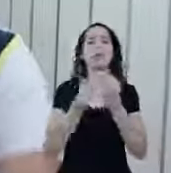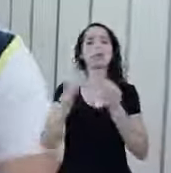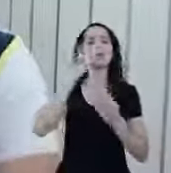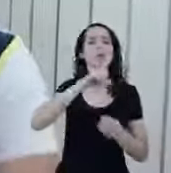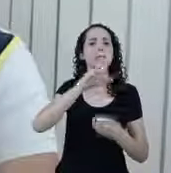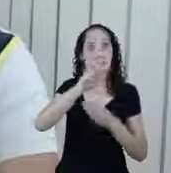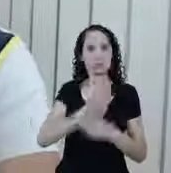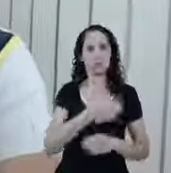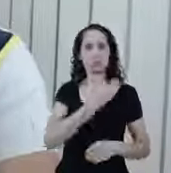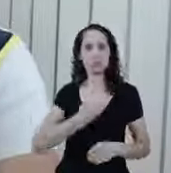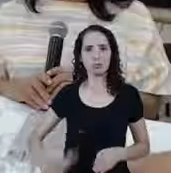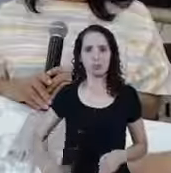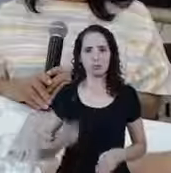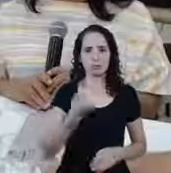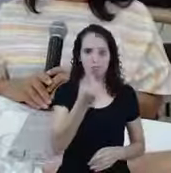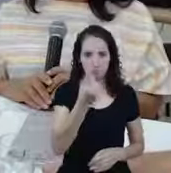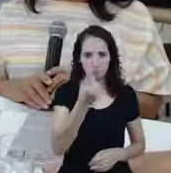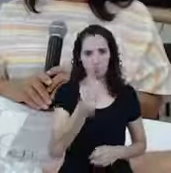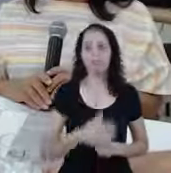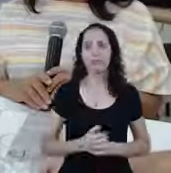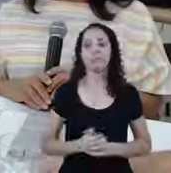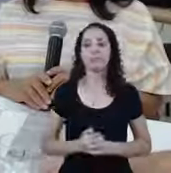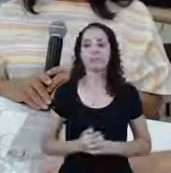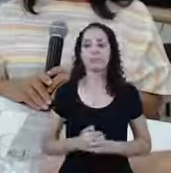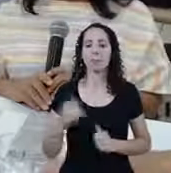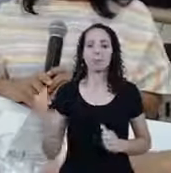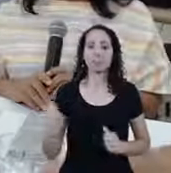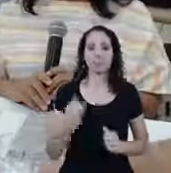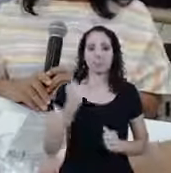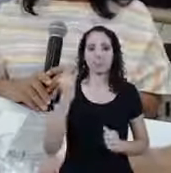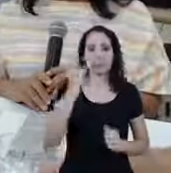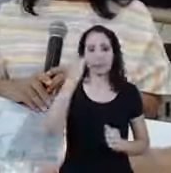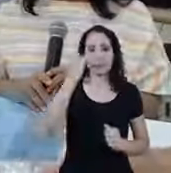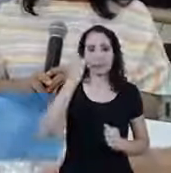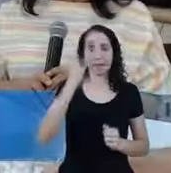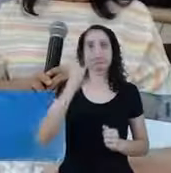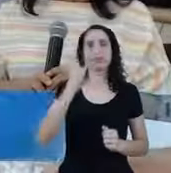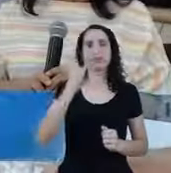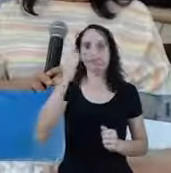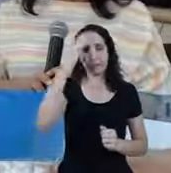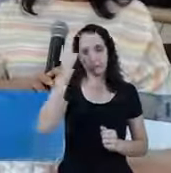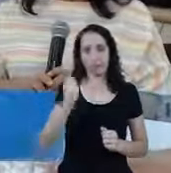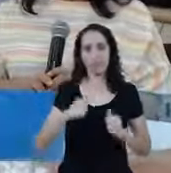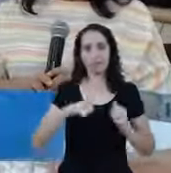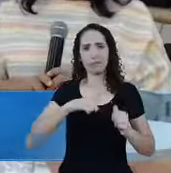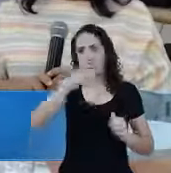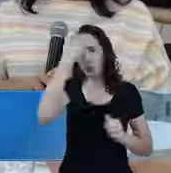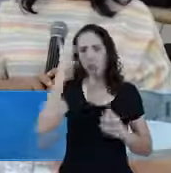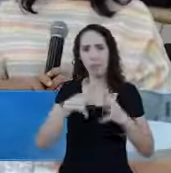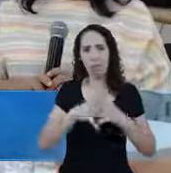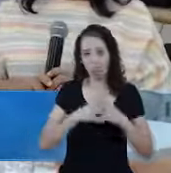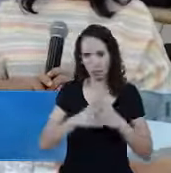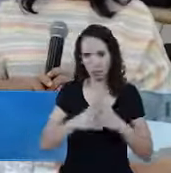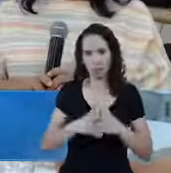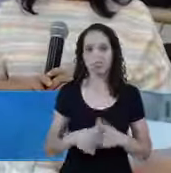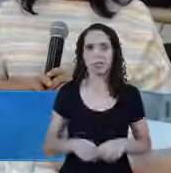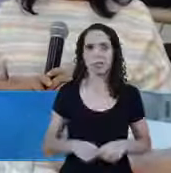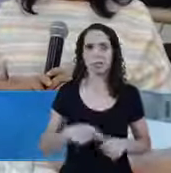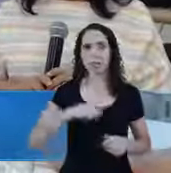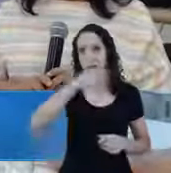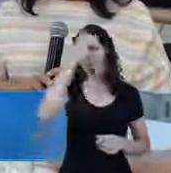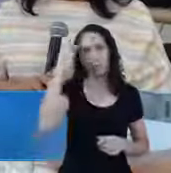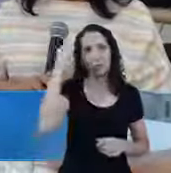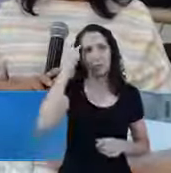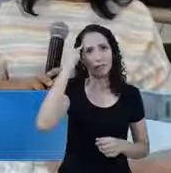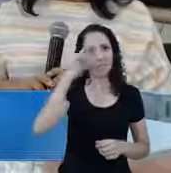daí? Olha, é importante que está havendo uma confusão Porque as pessoas pensam assim Eu sou baixa